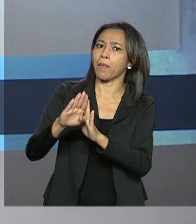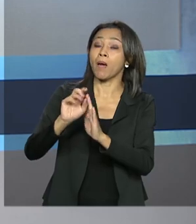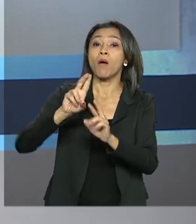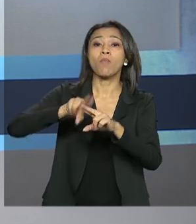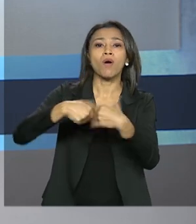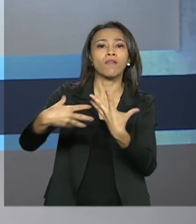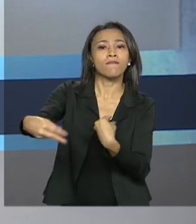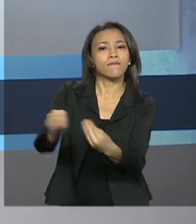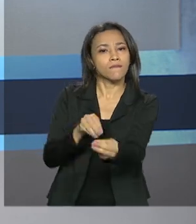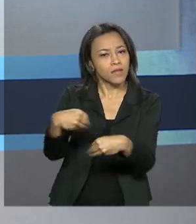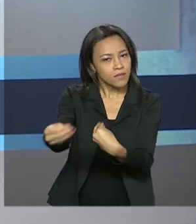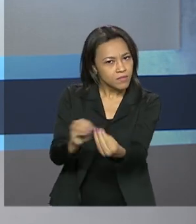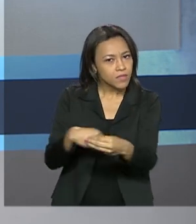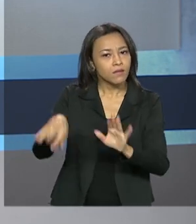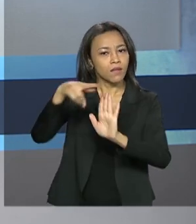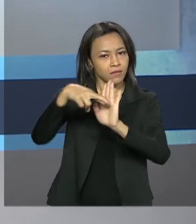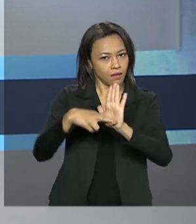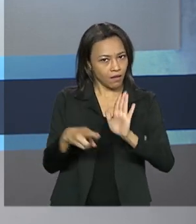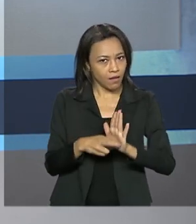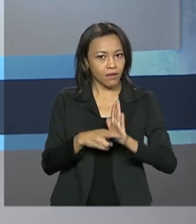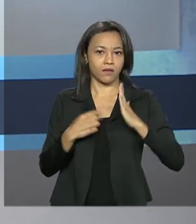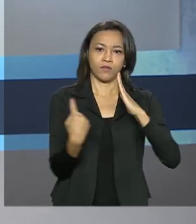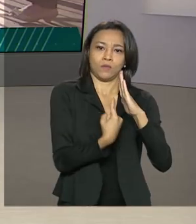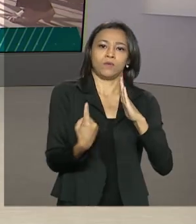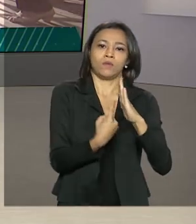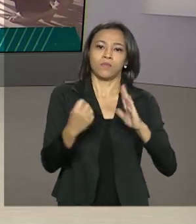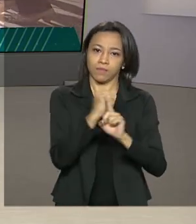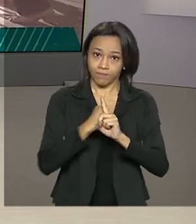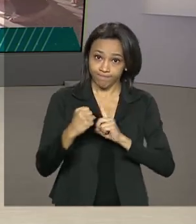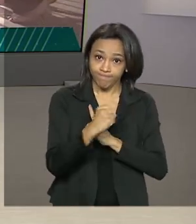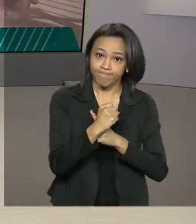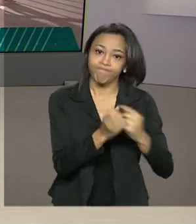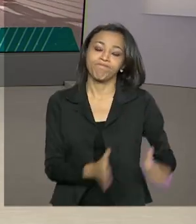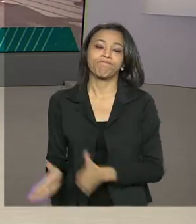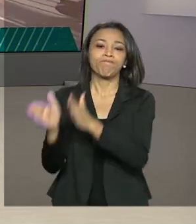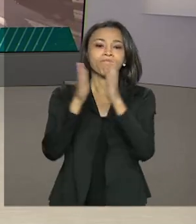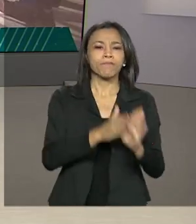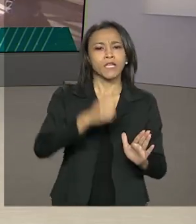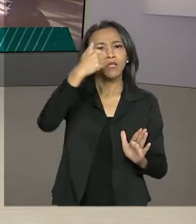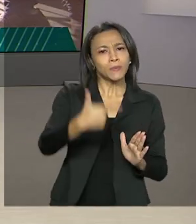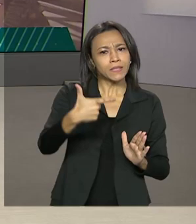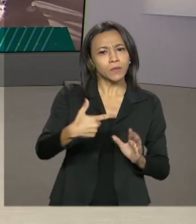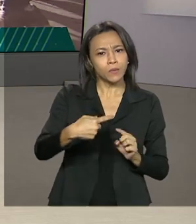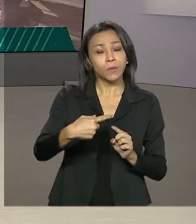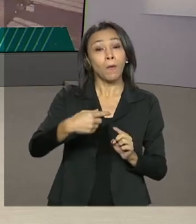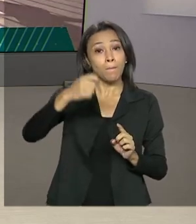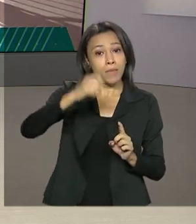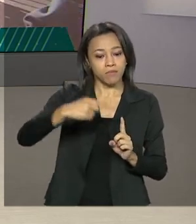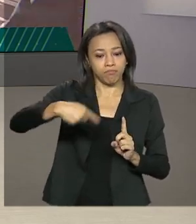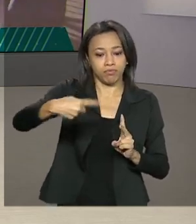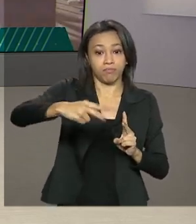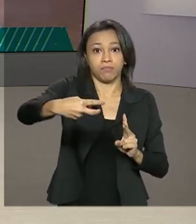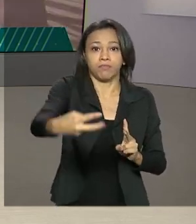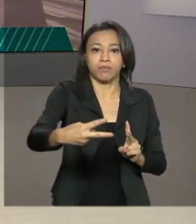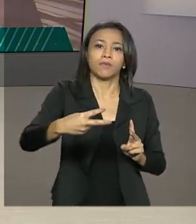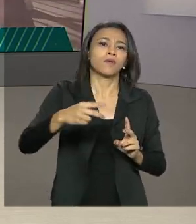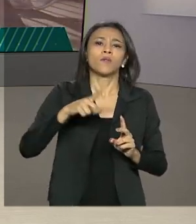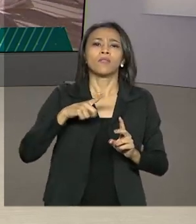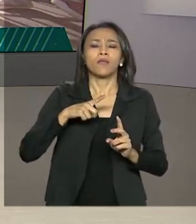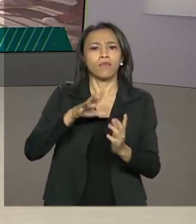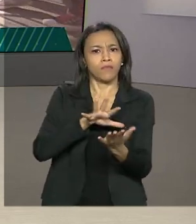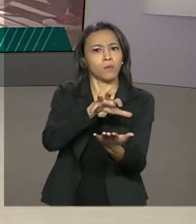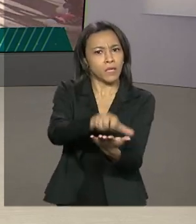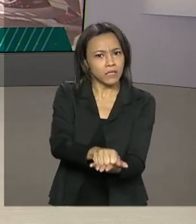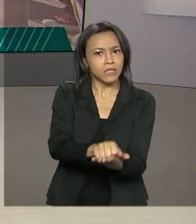flexibilização das medidas de isolamento social. E pelo segundo mês seguido, as vendas do comércio varejista registraram